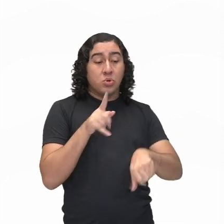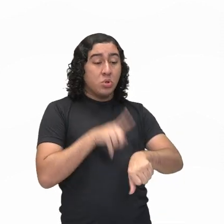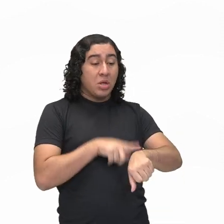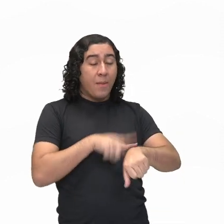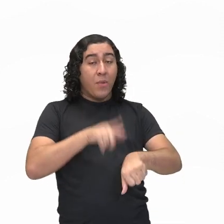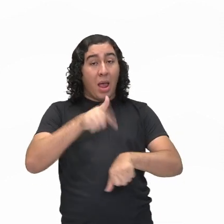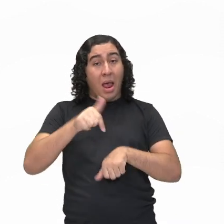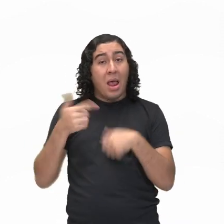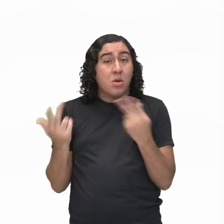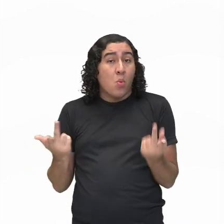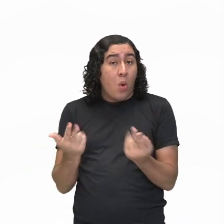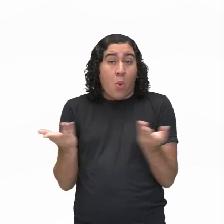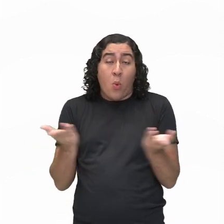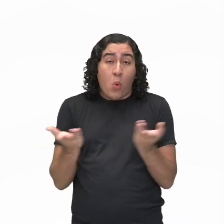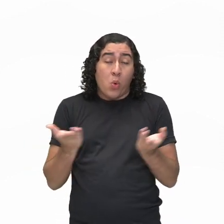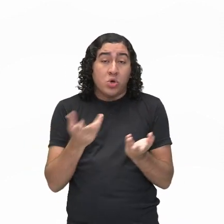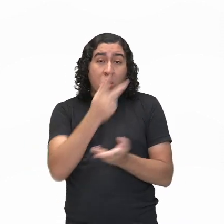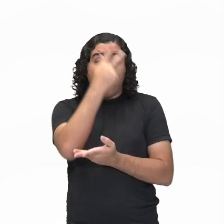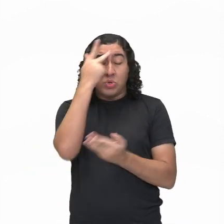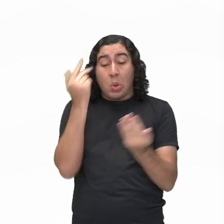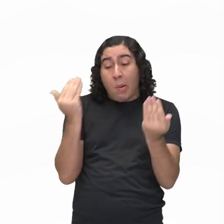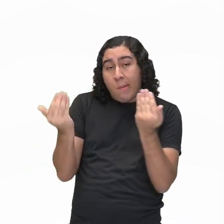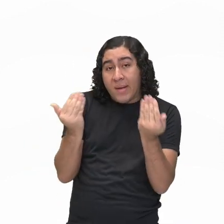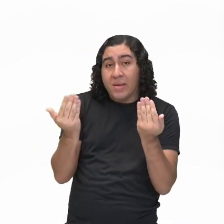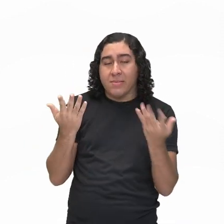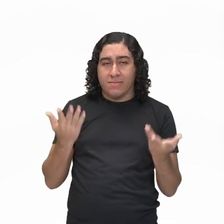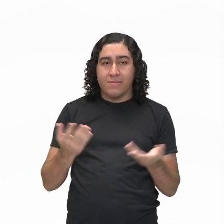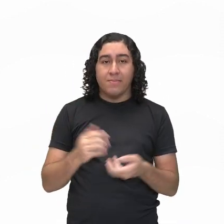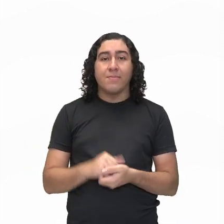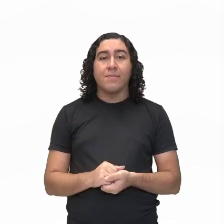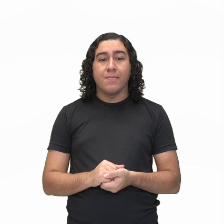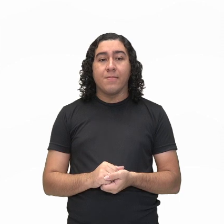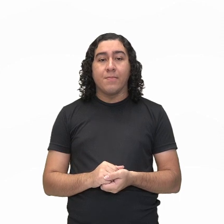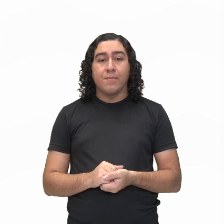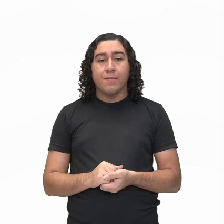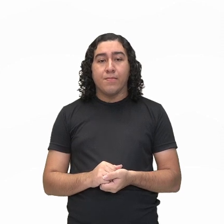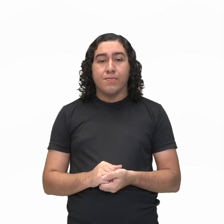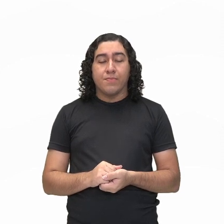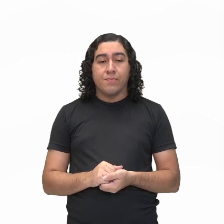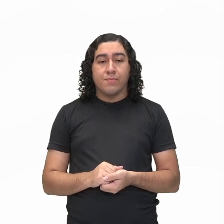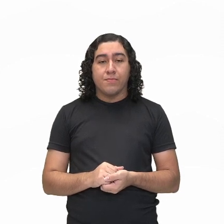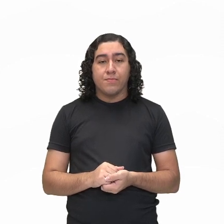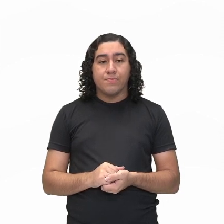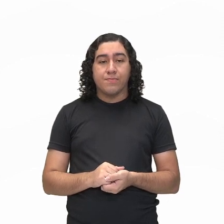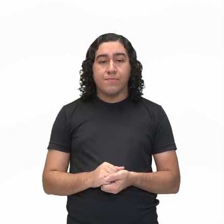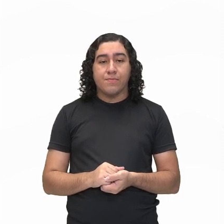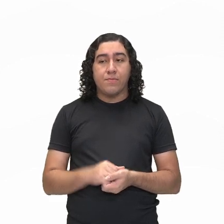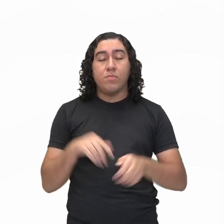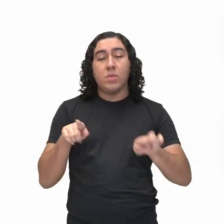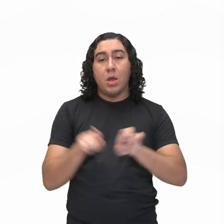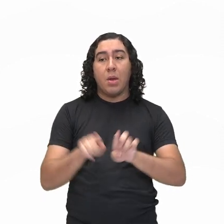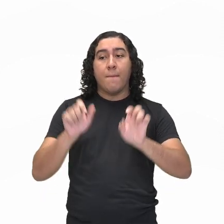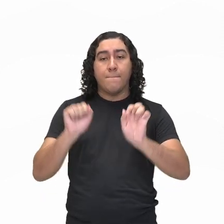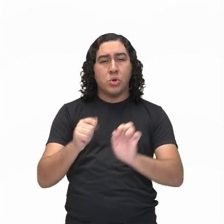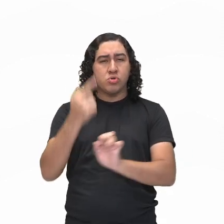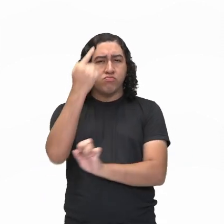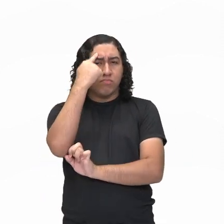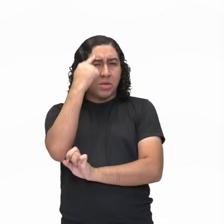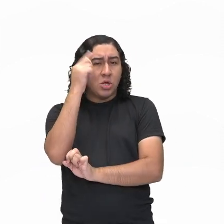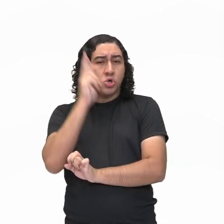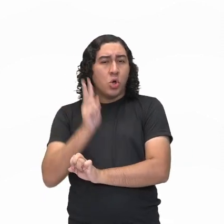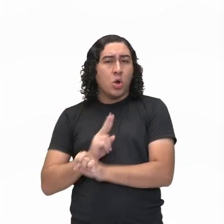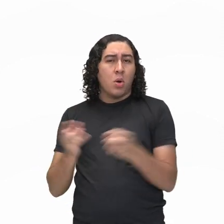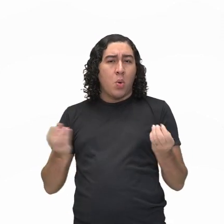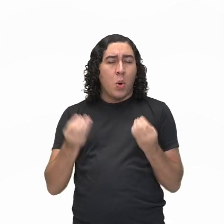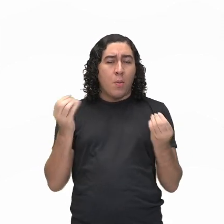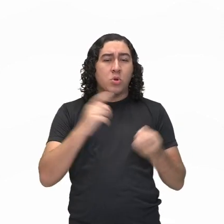cotidiano na época atual. Também, podemos também contar a história através